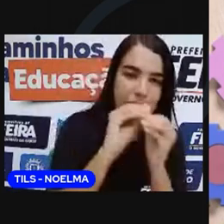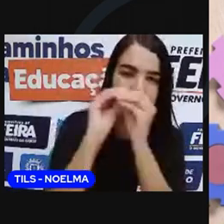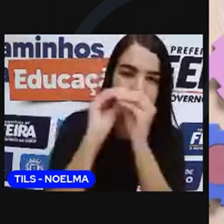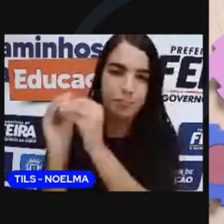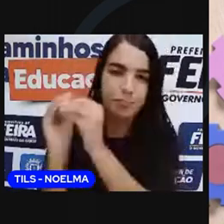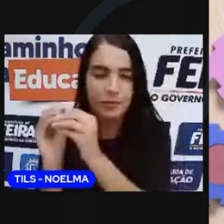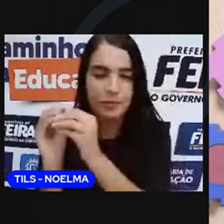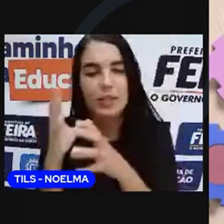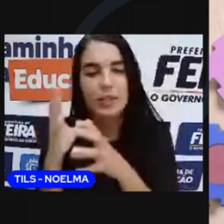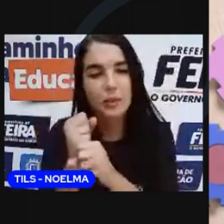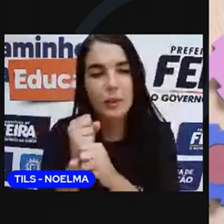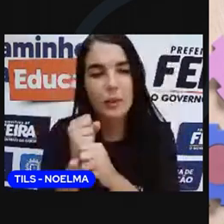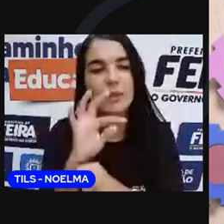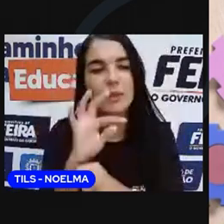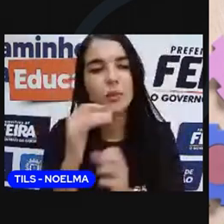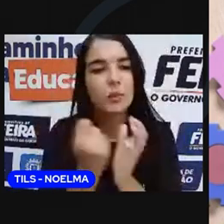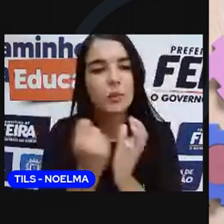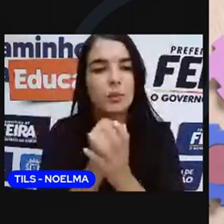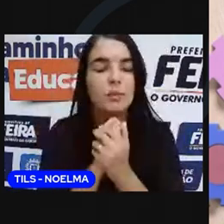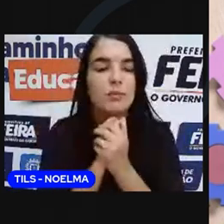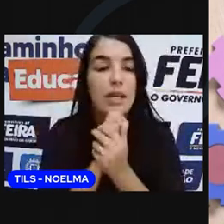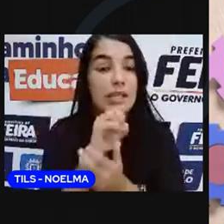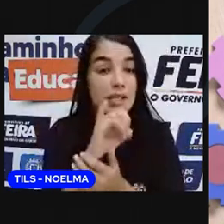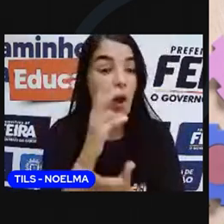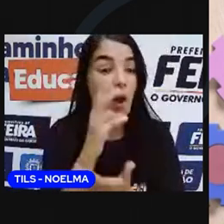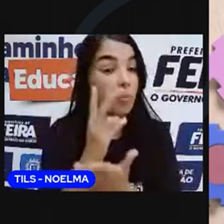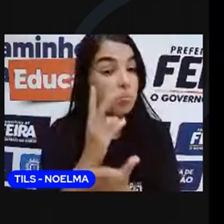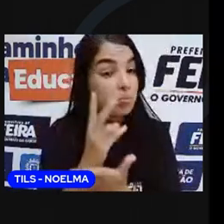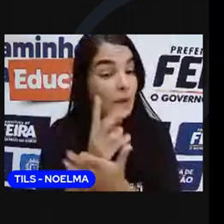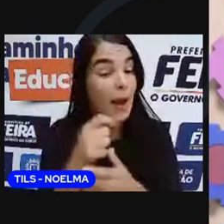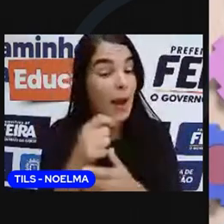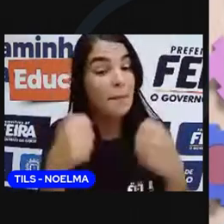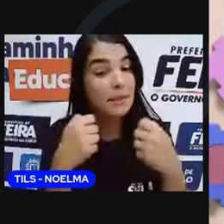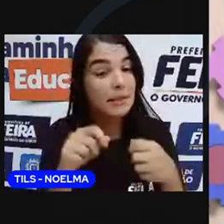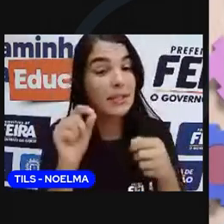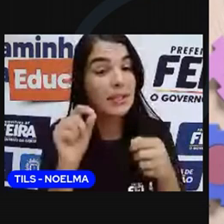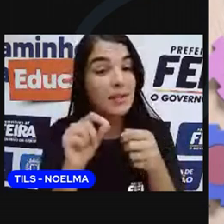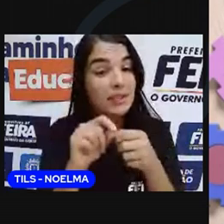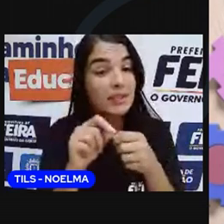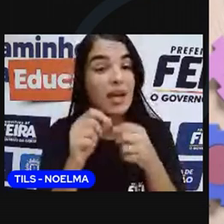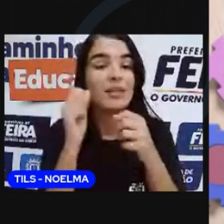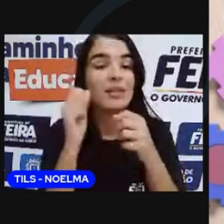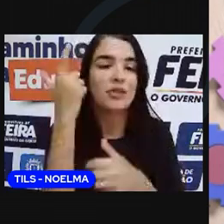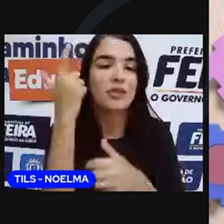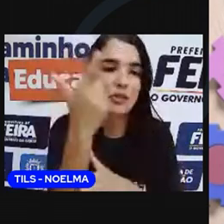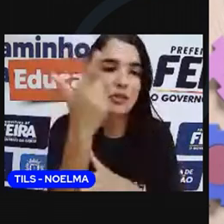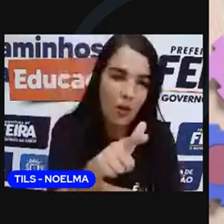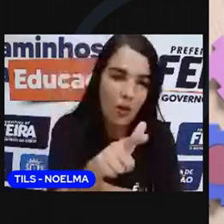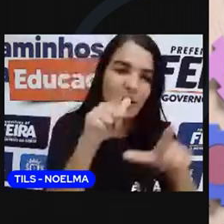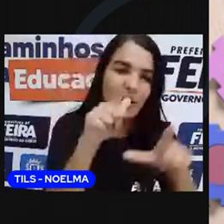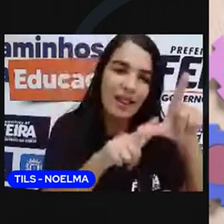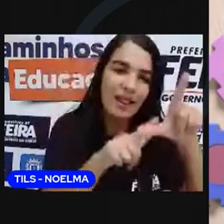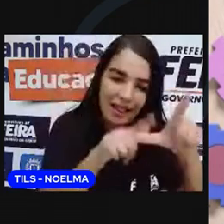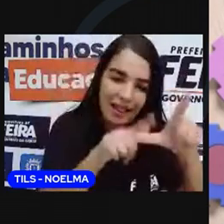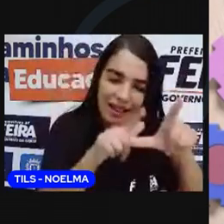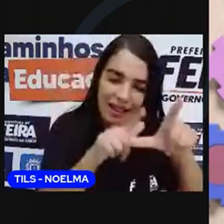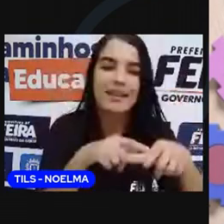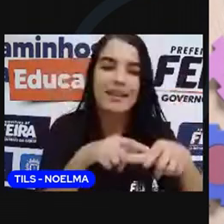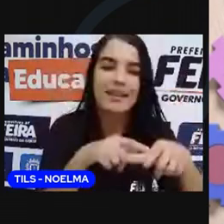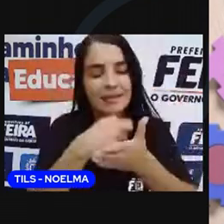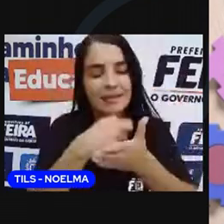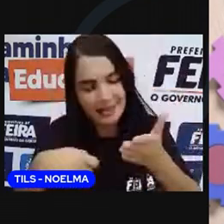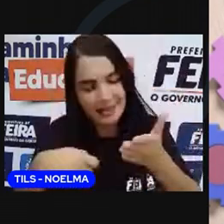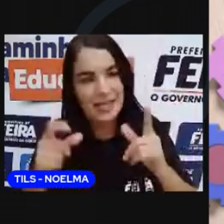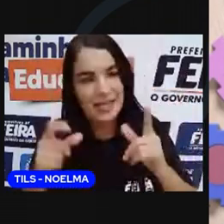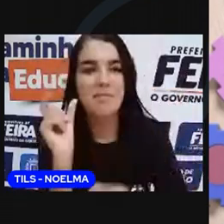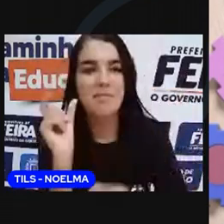o total. Para continuar o jogo, é só selecionar novas letras e ir escrevendo as palavras aqui